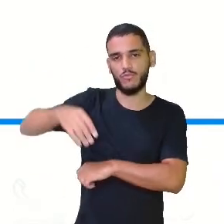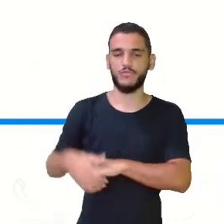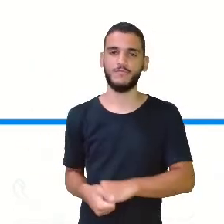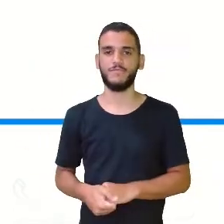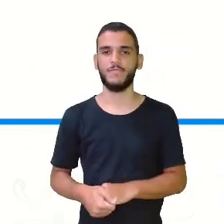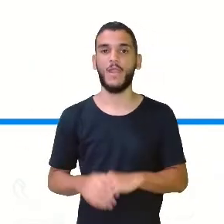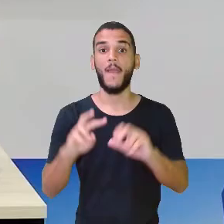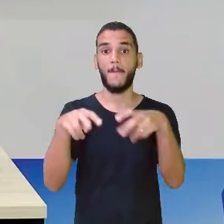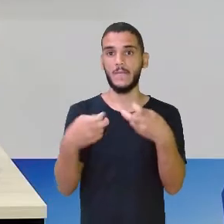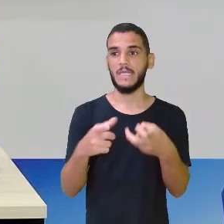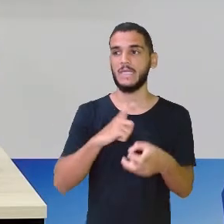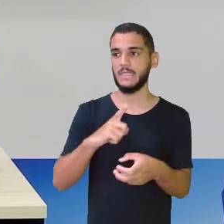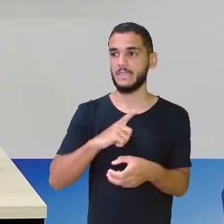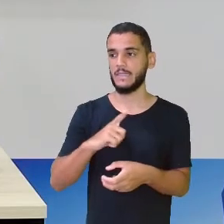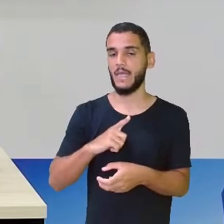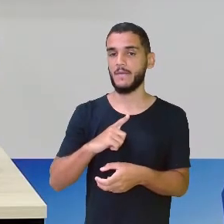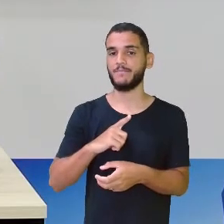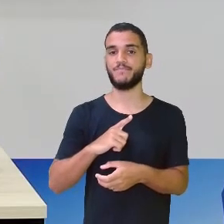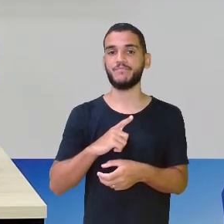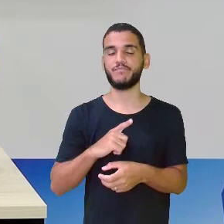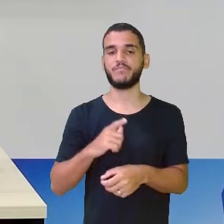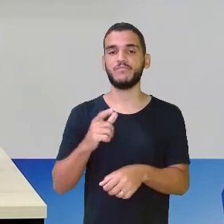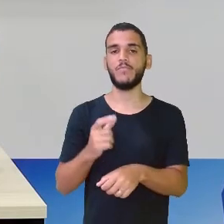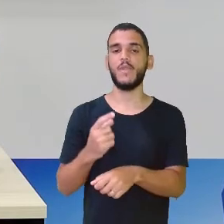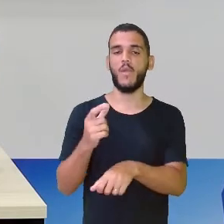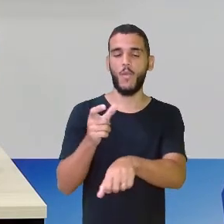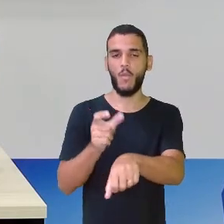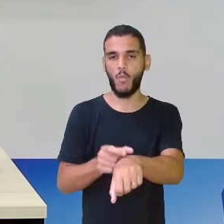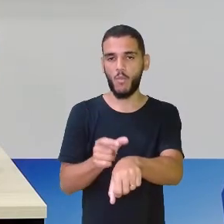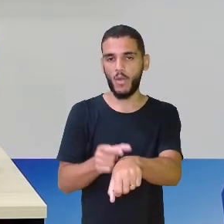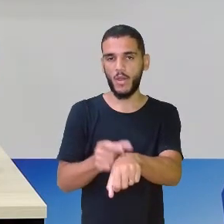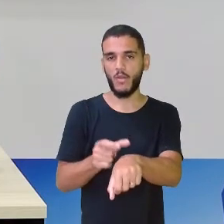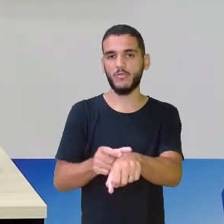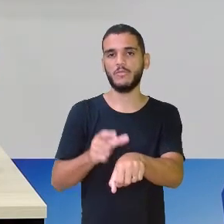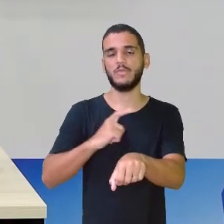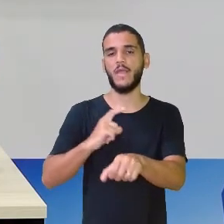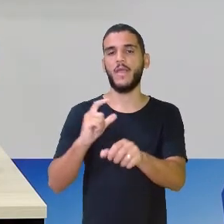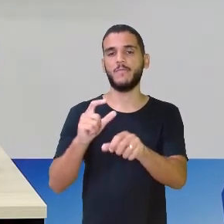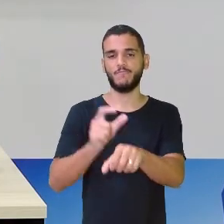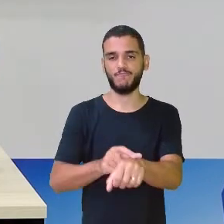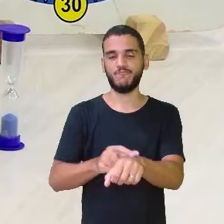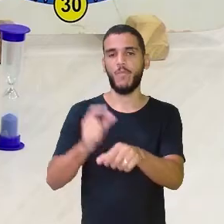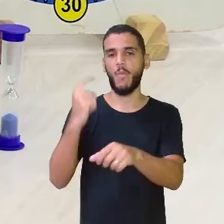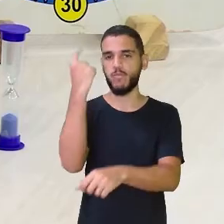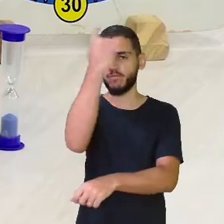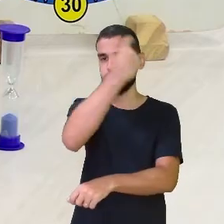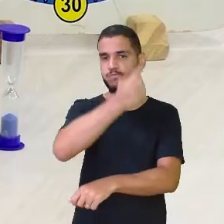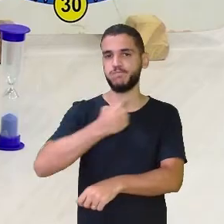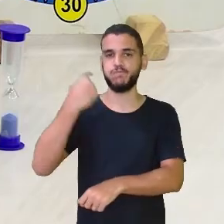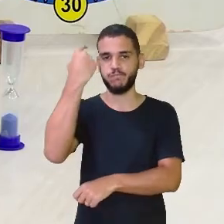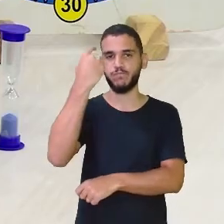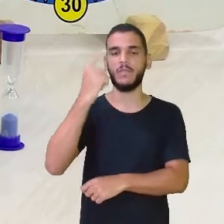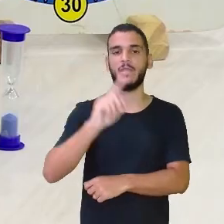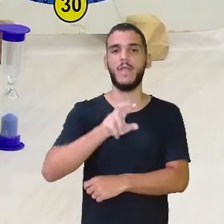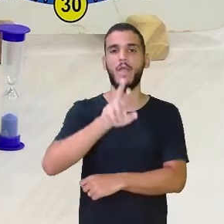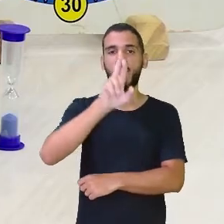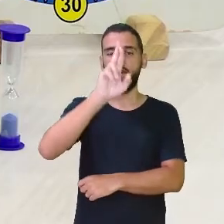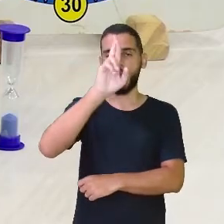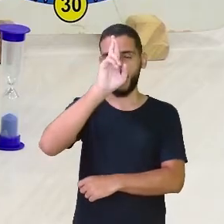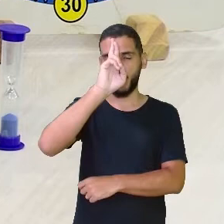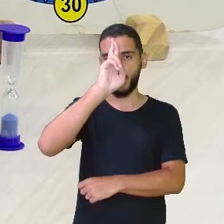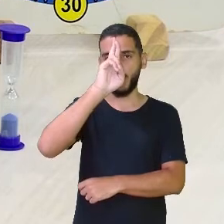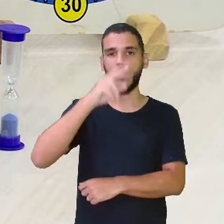esse relógio, toda vez que o ponteiro pequeno está aqui no 12, né? E o maiorzinho está